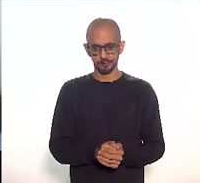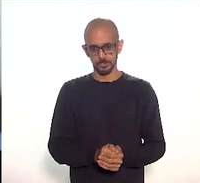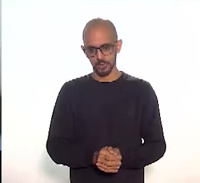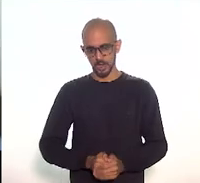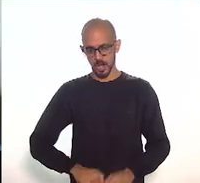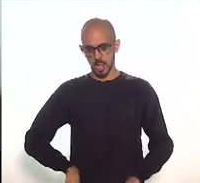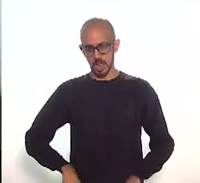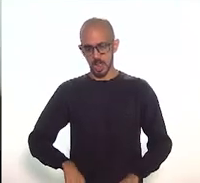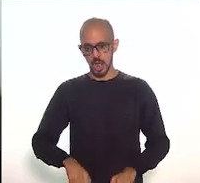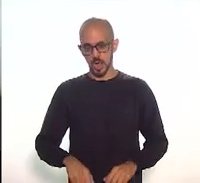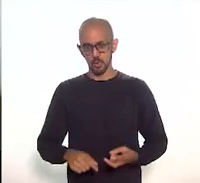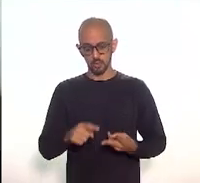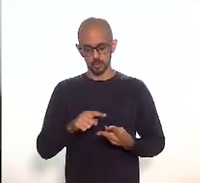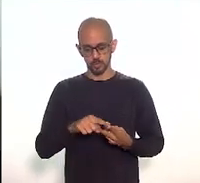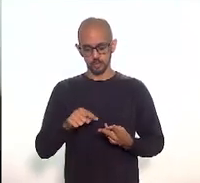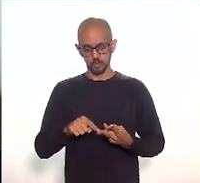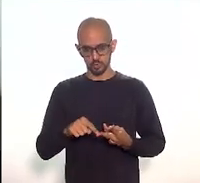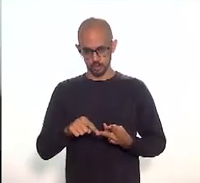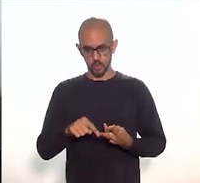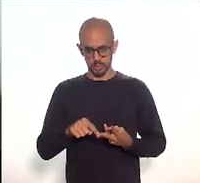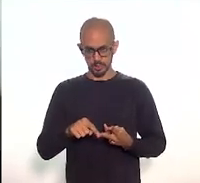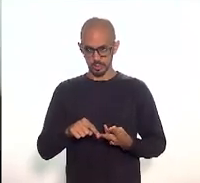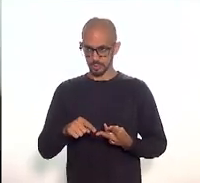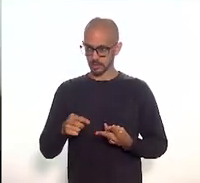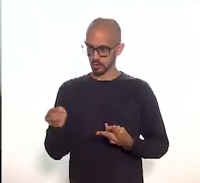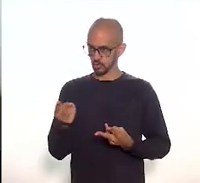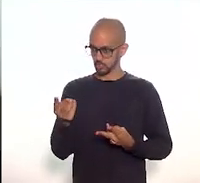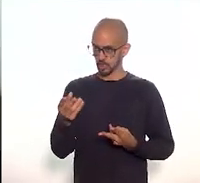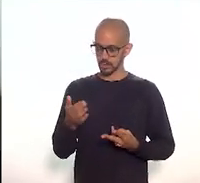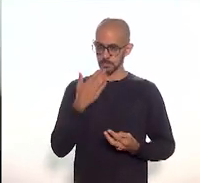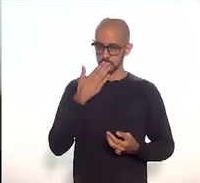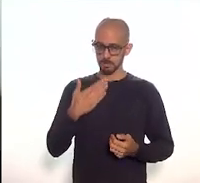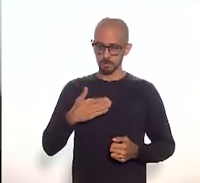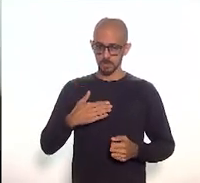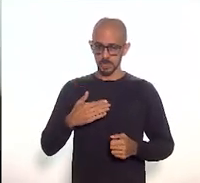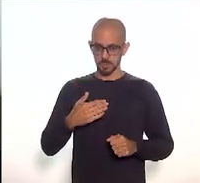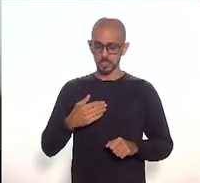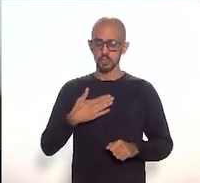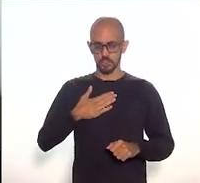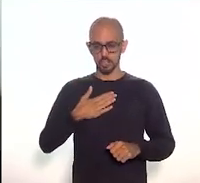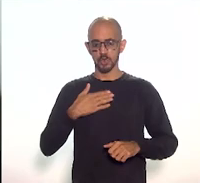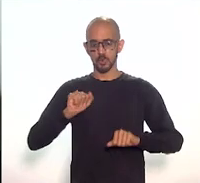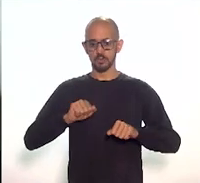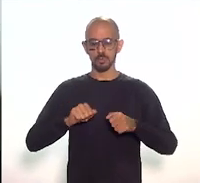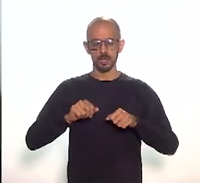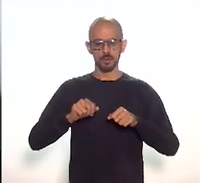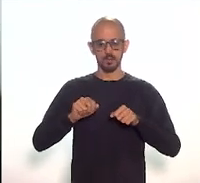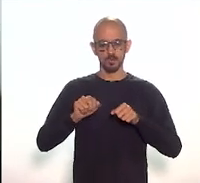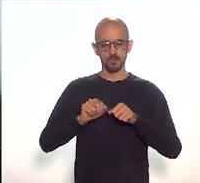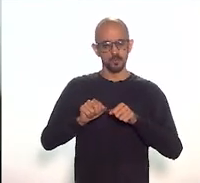proponentes fizeram o primeiro percurso, com muito